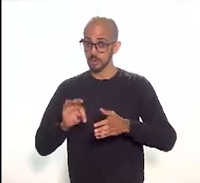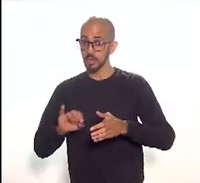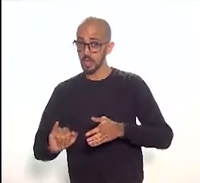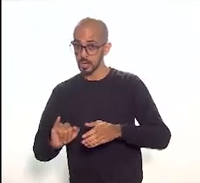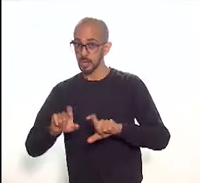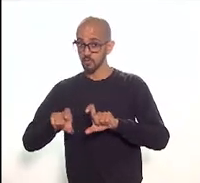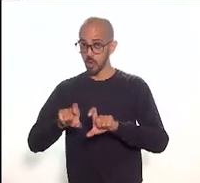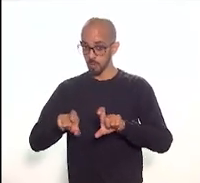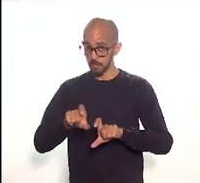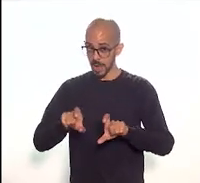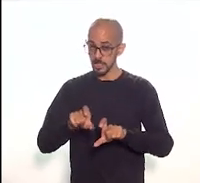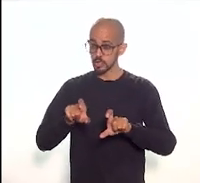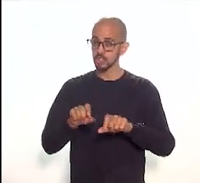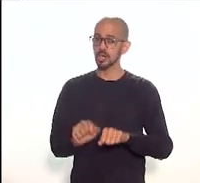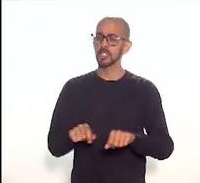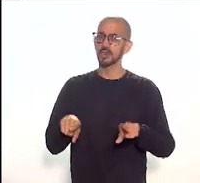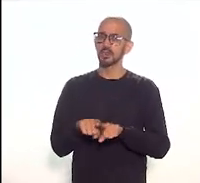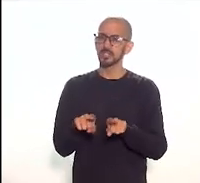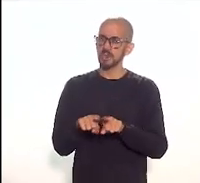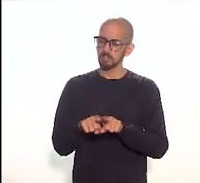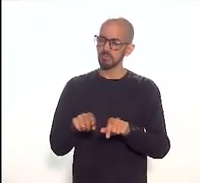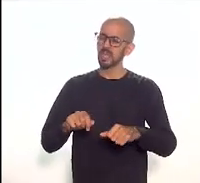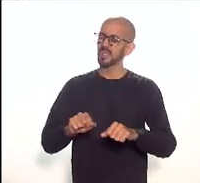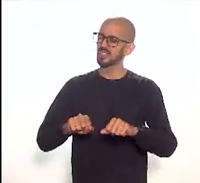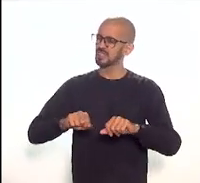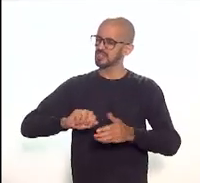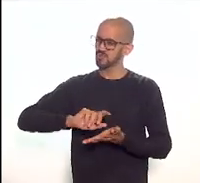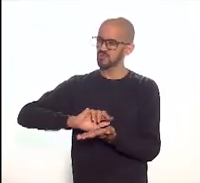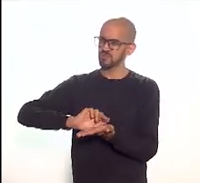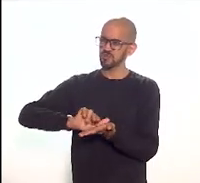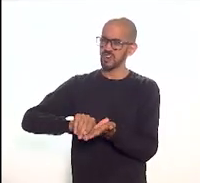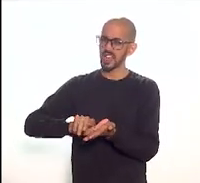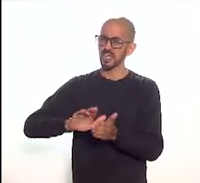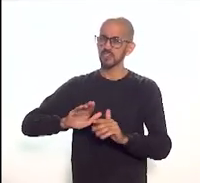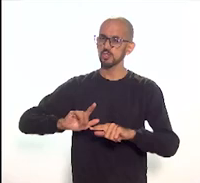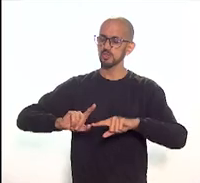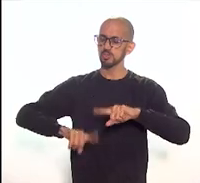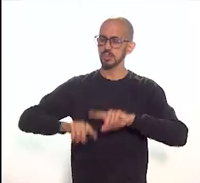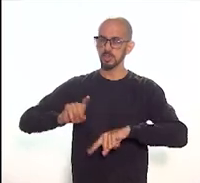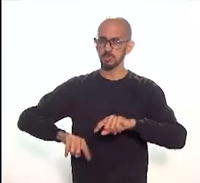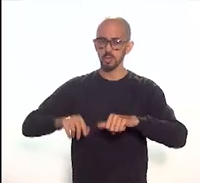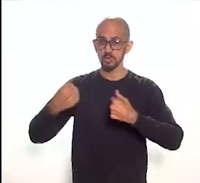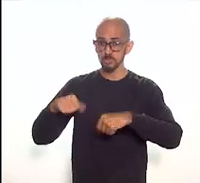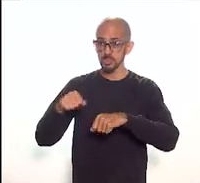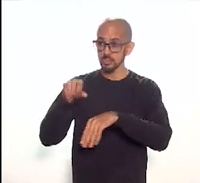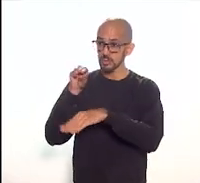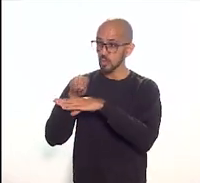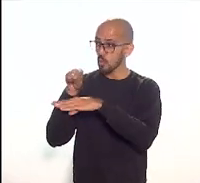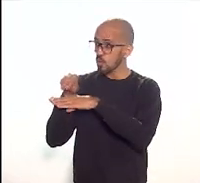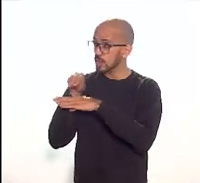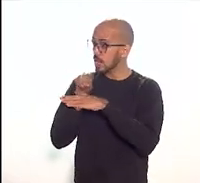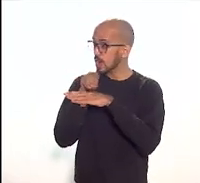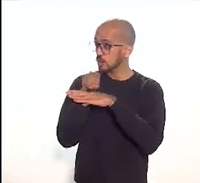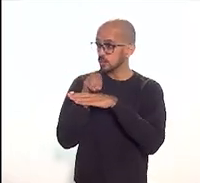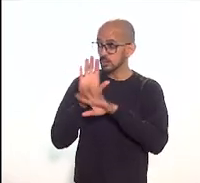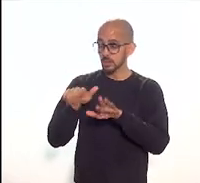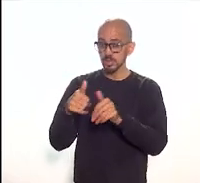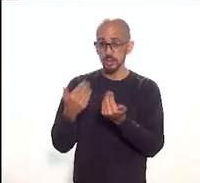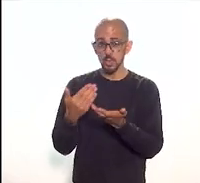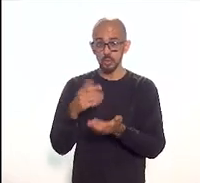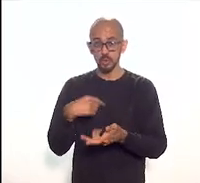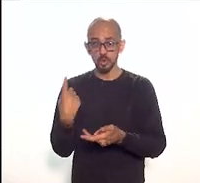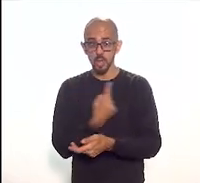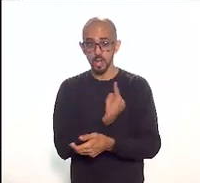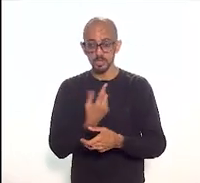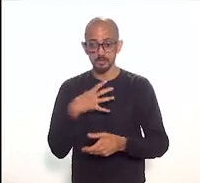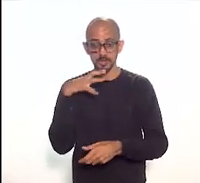constante do repositório de informações sobre o imenso patrimônio a ser preservado então precisa aqui nós consideramos uma